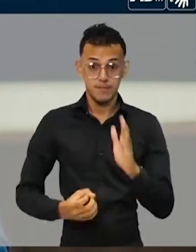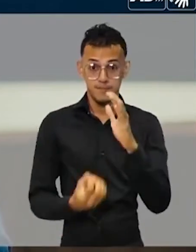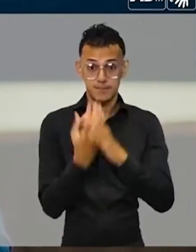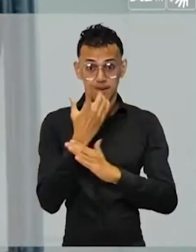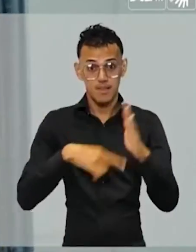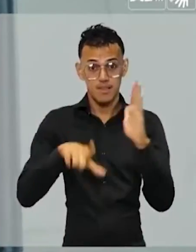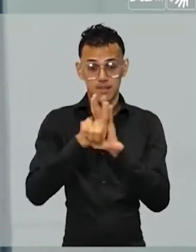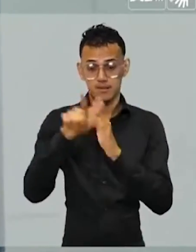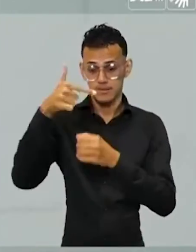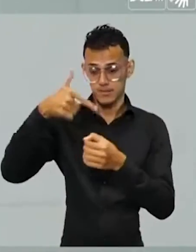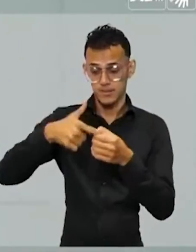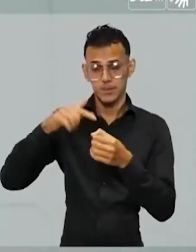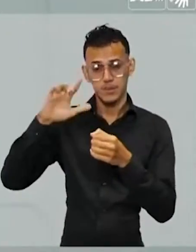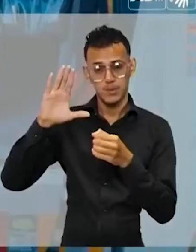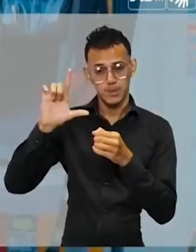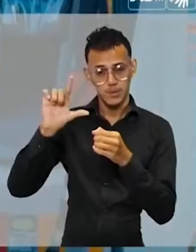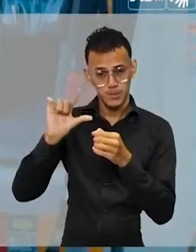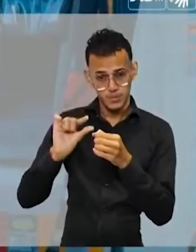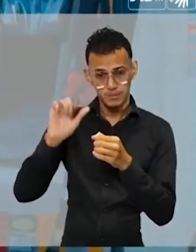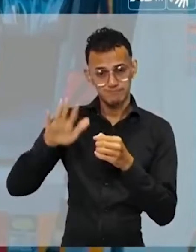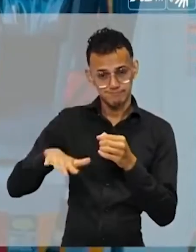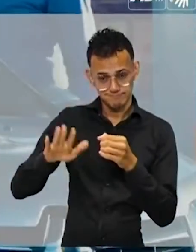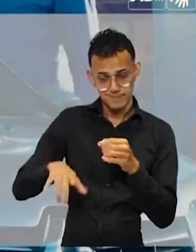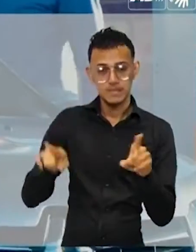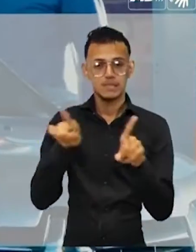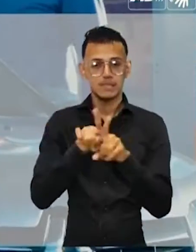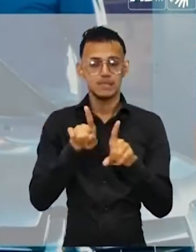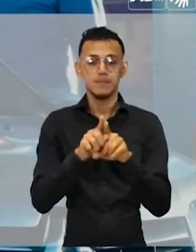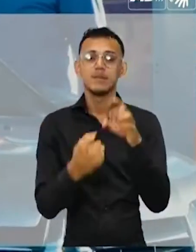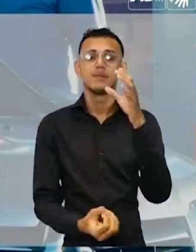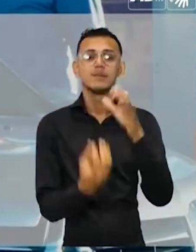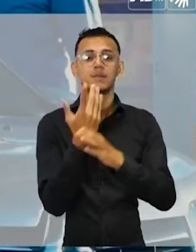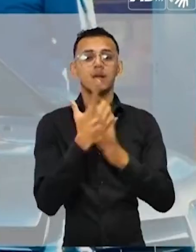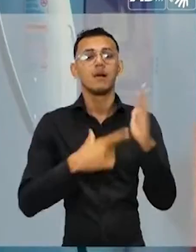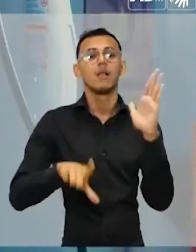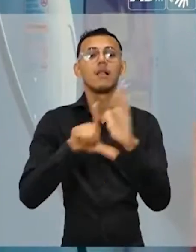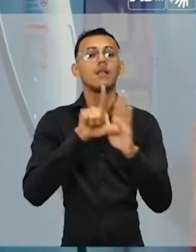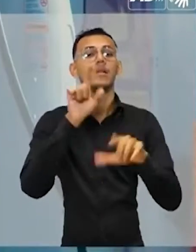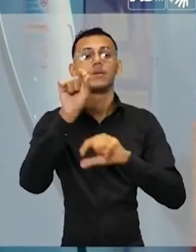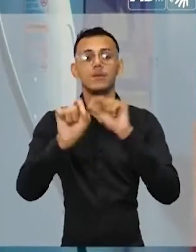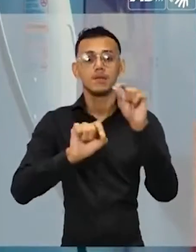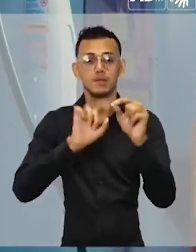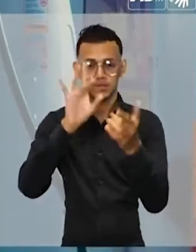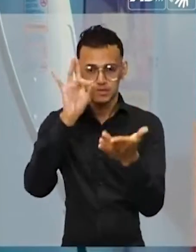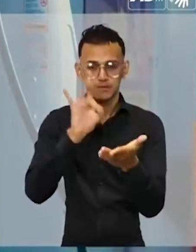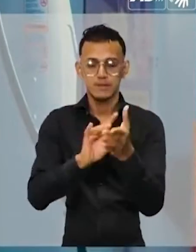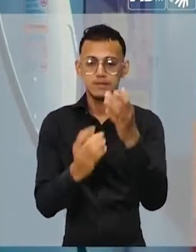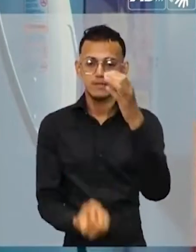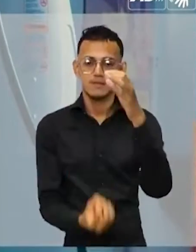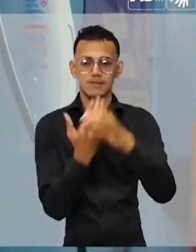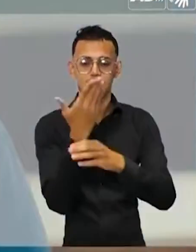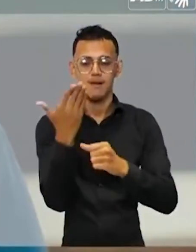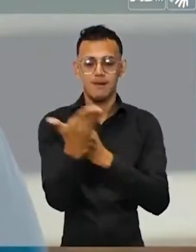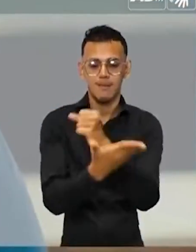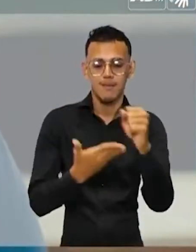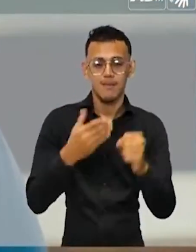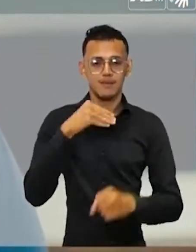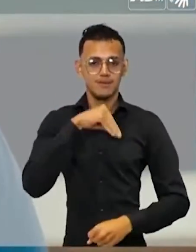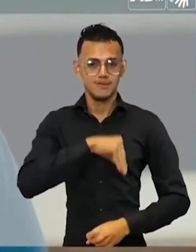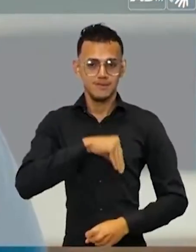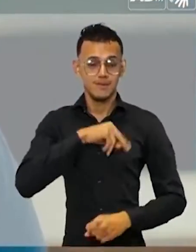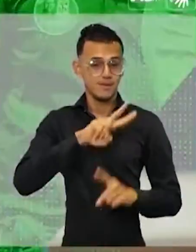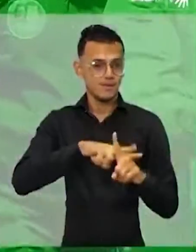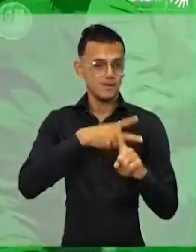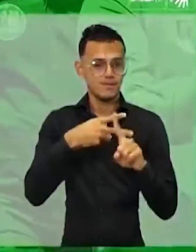gasolina a ficar mais barata, assim como também a lei que estabeleceu o piso nacional